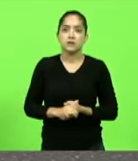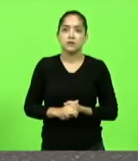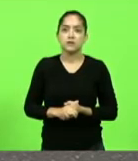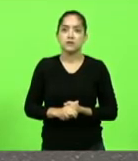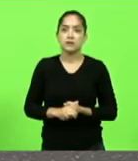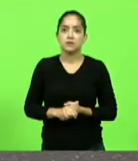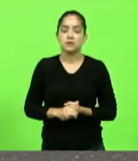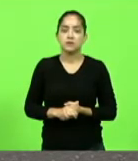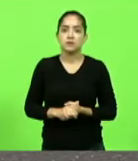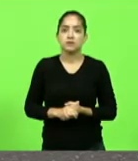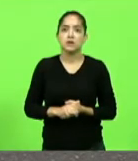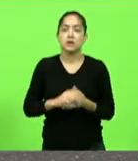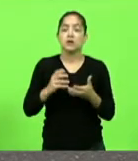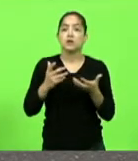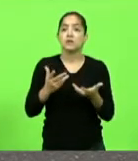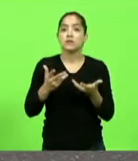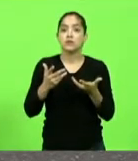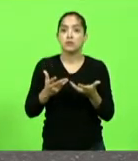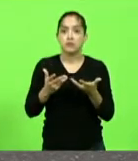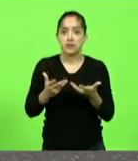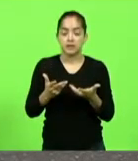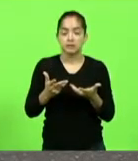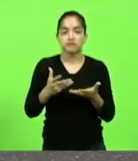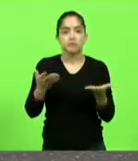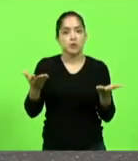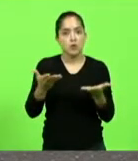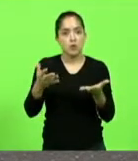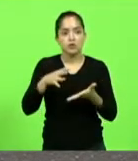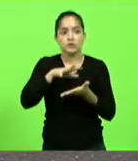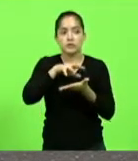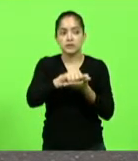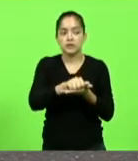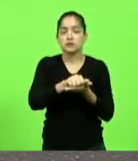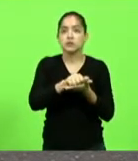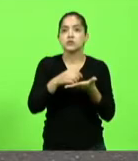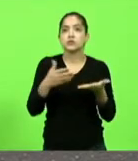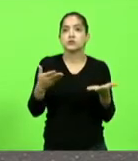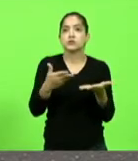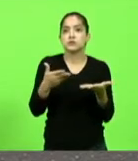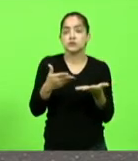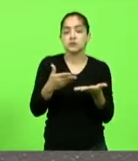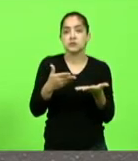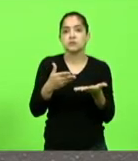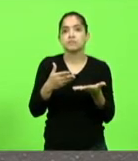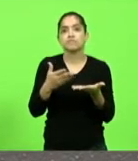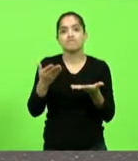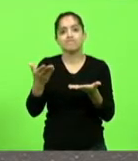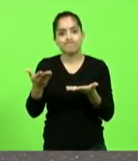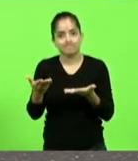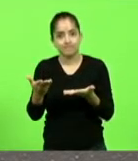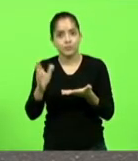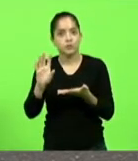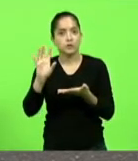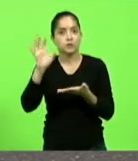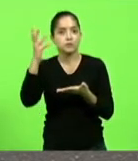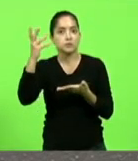eu quero assim fazer esse registro para que eventos como esse não se repitam